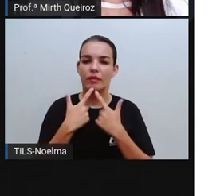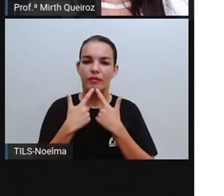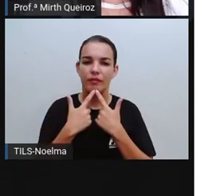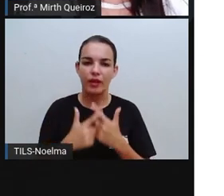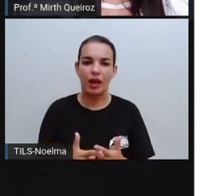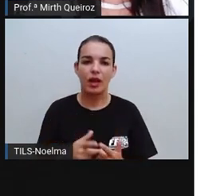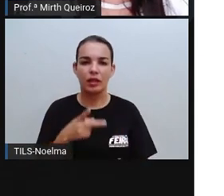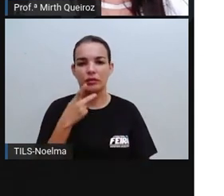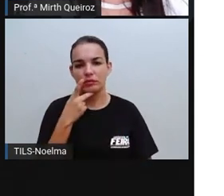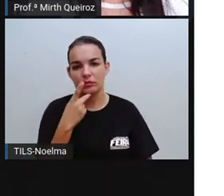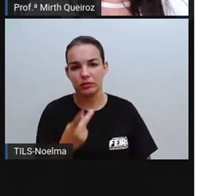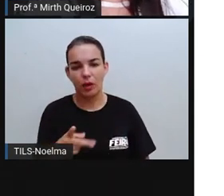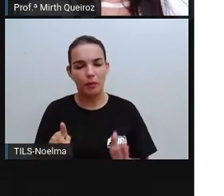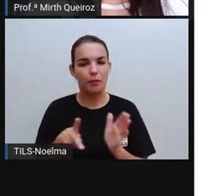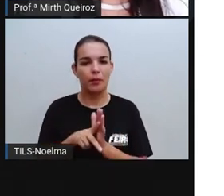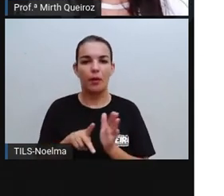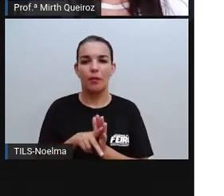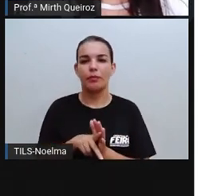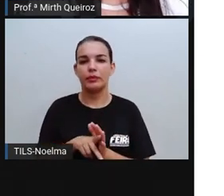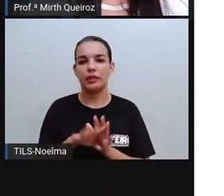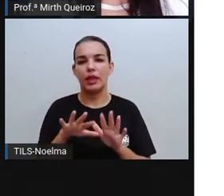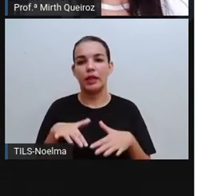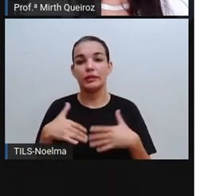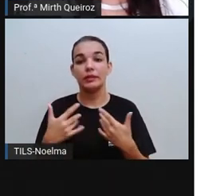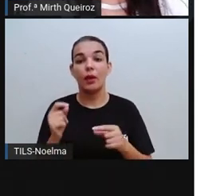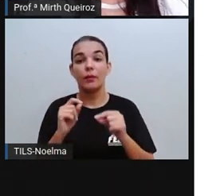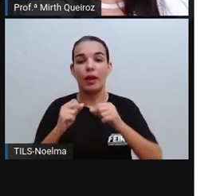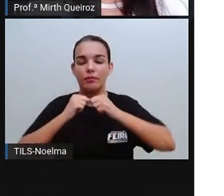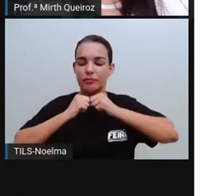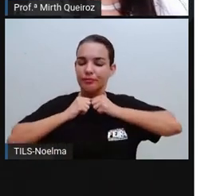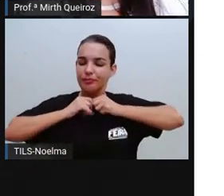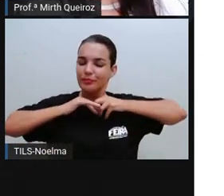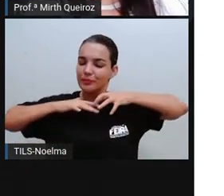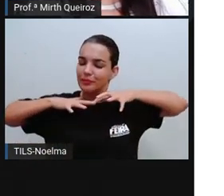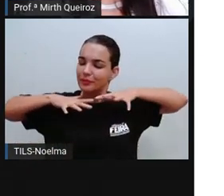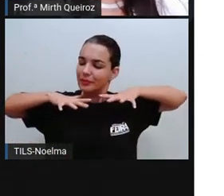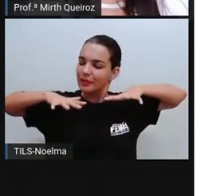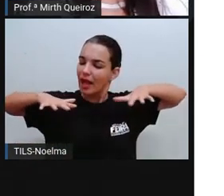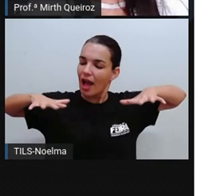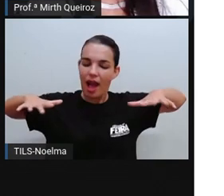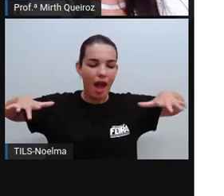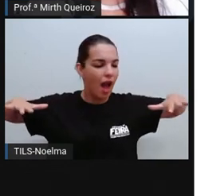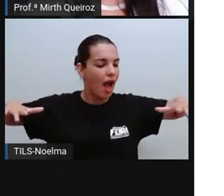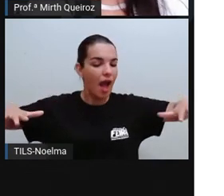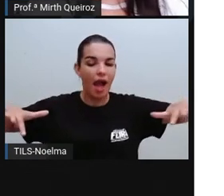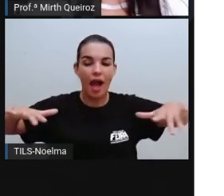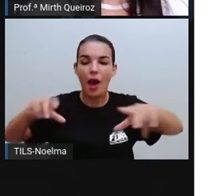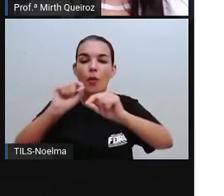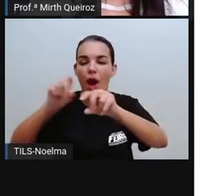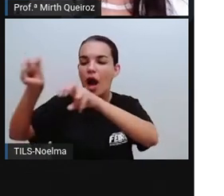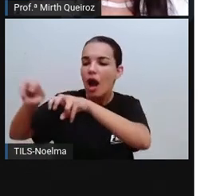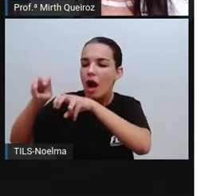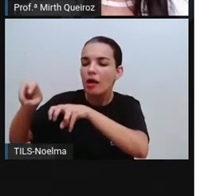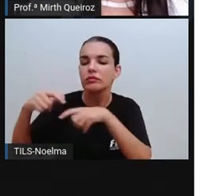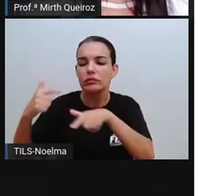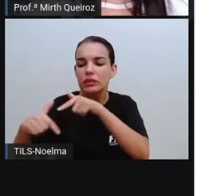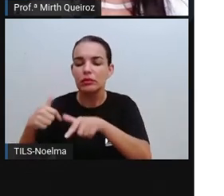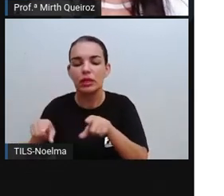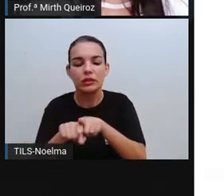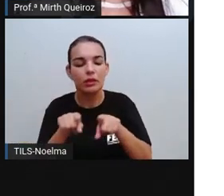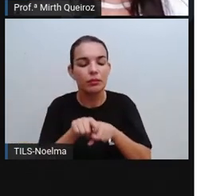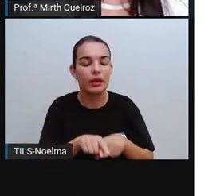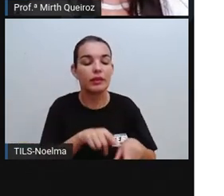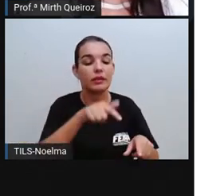Desta maneira, este saber foi disseminado tanto nas fazendas onde eles trabalhavam, como também nos